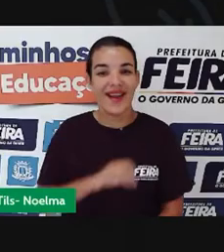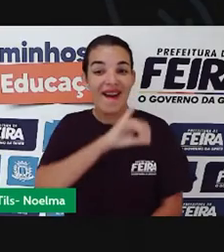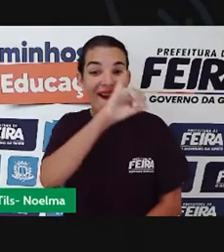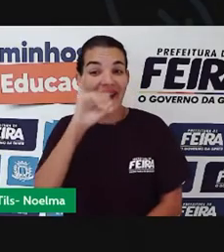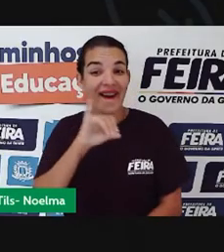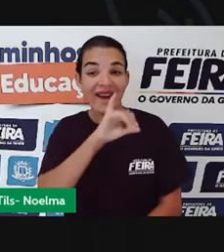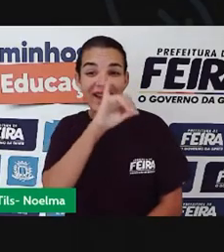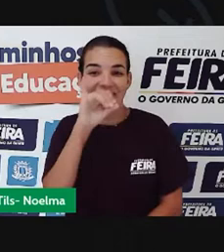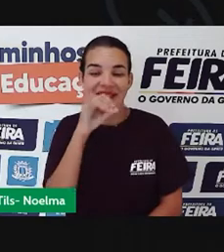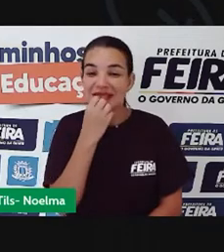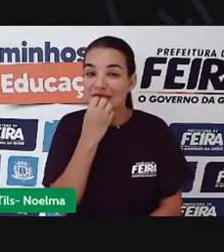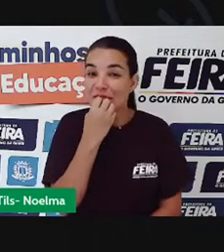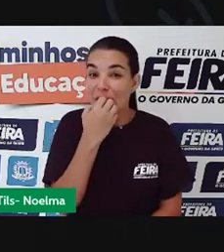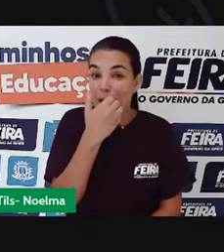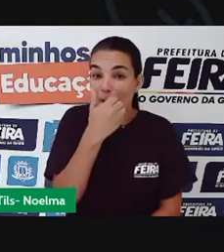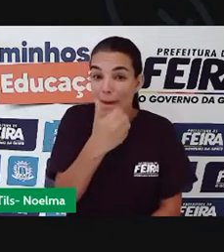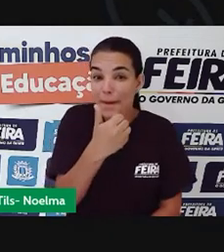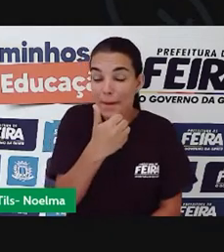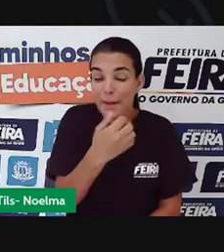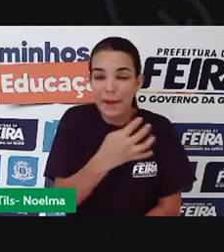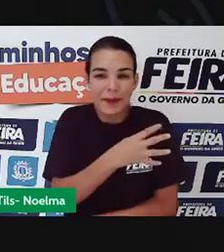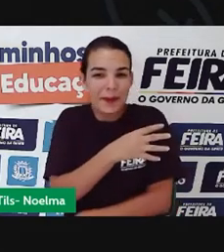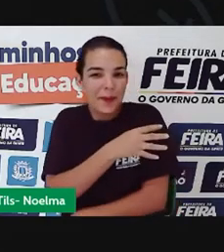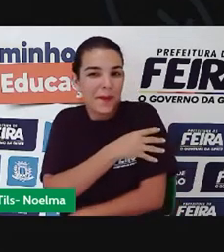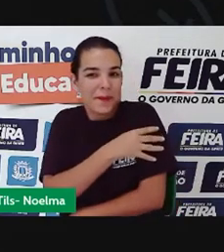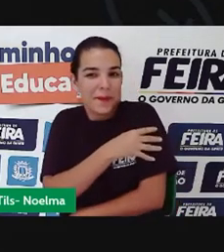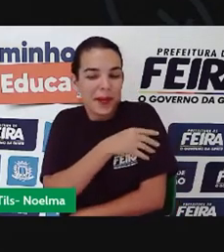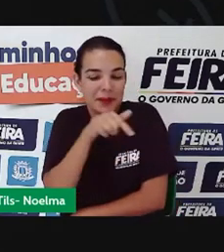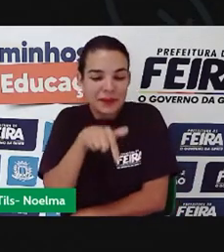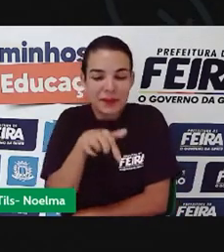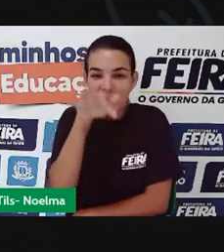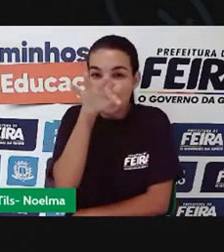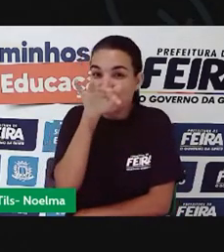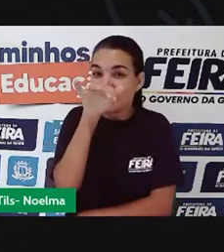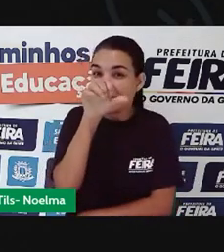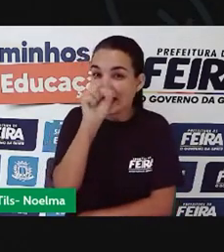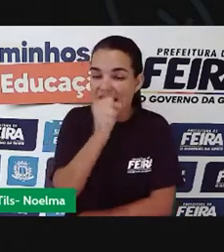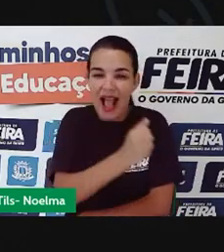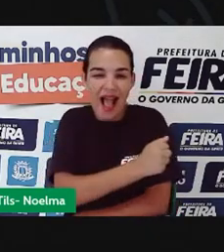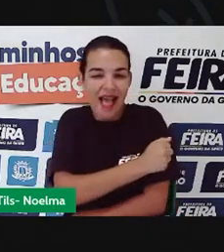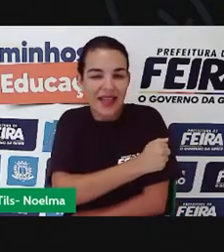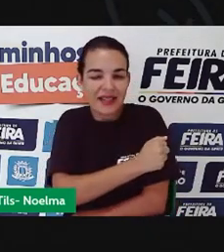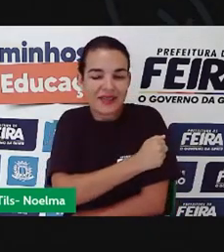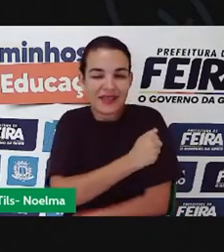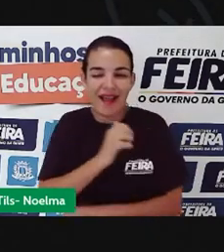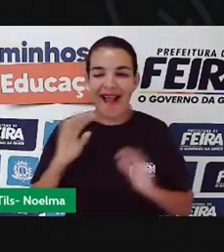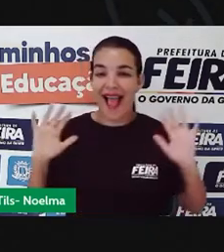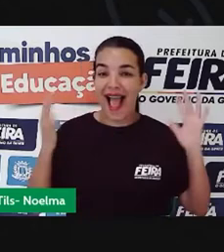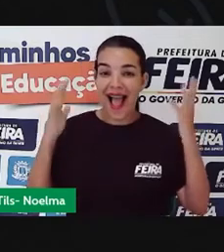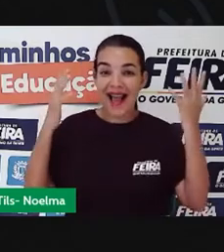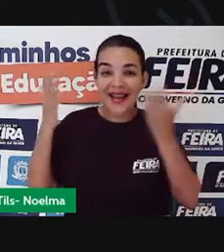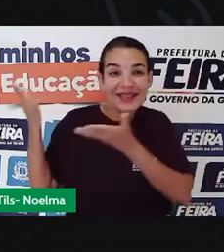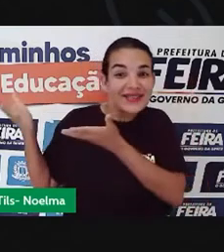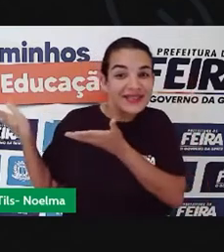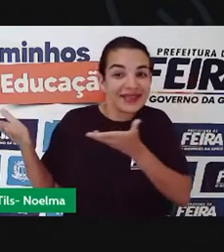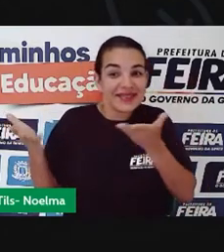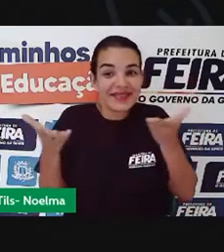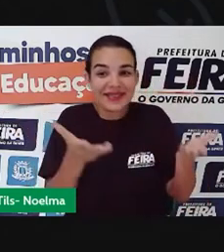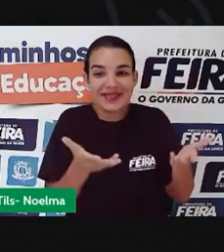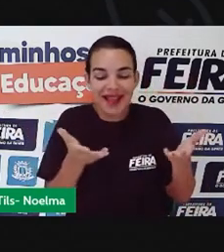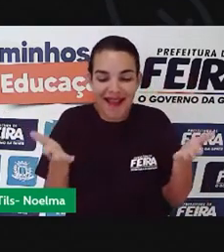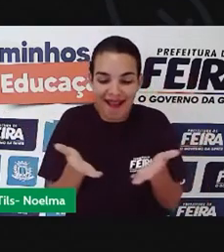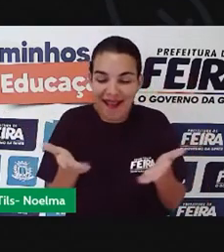Olá, meus amores! Nosso quarto exame cidade, Feira de Santana. Com enorme alegria que a gente recebe vocês aqui,